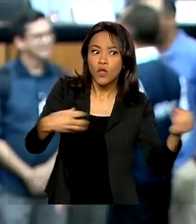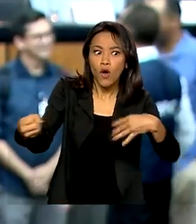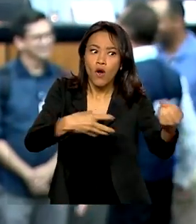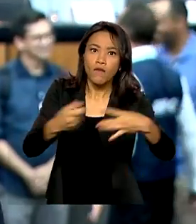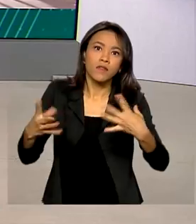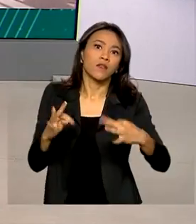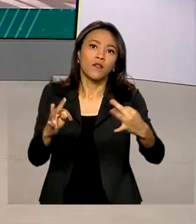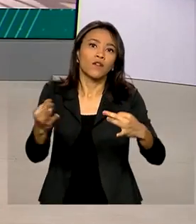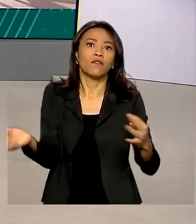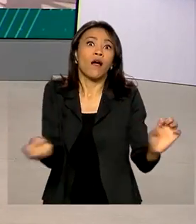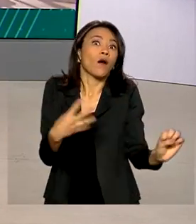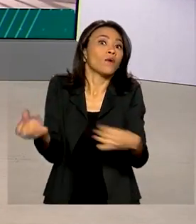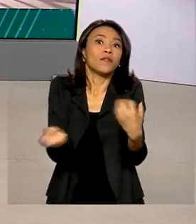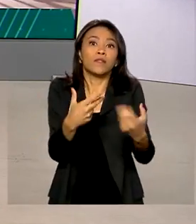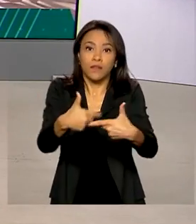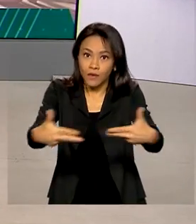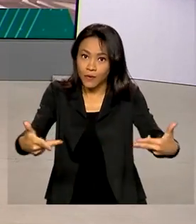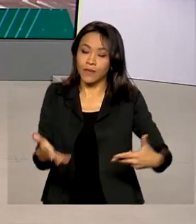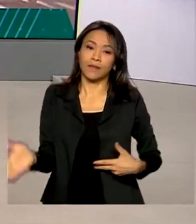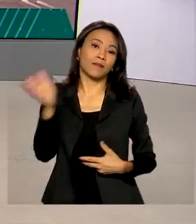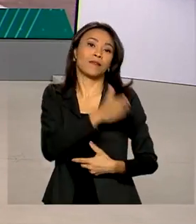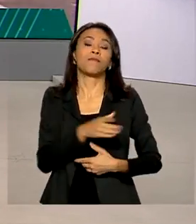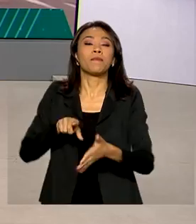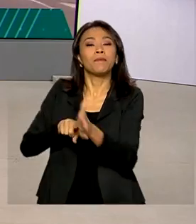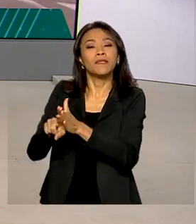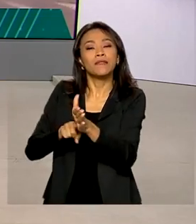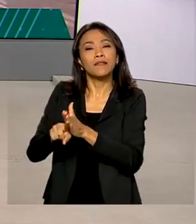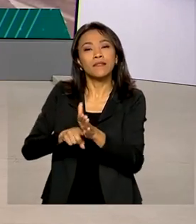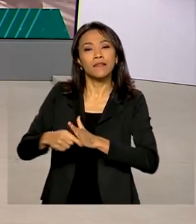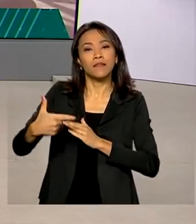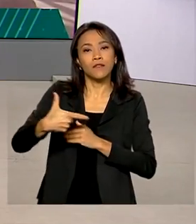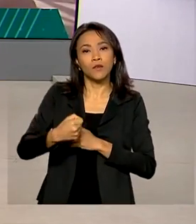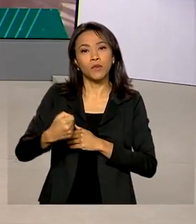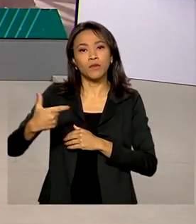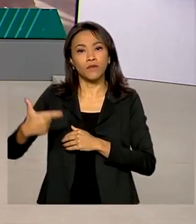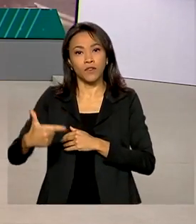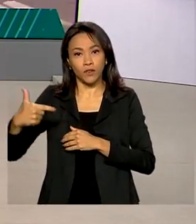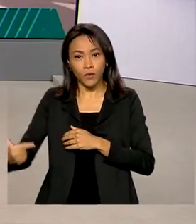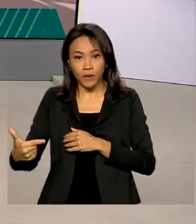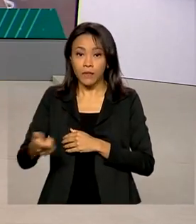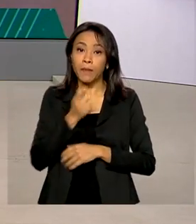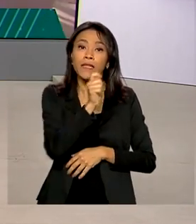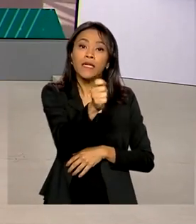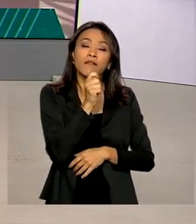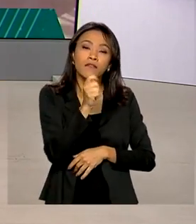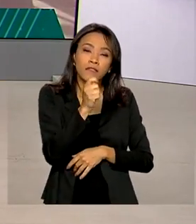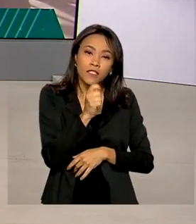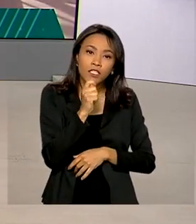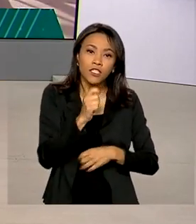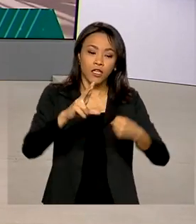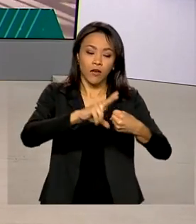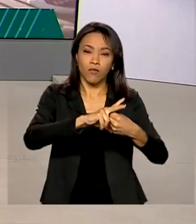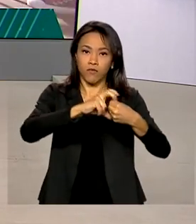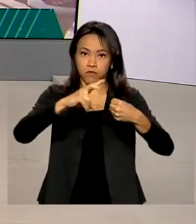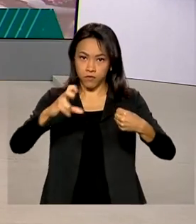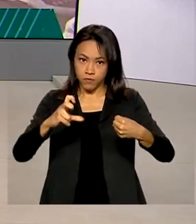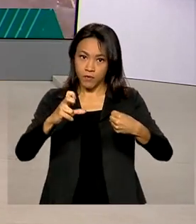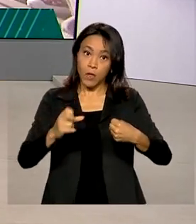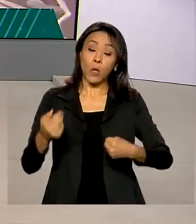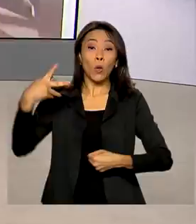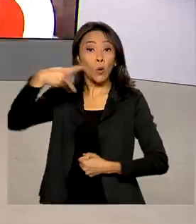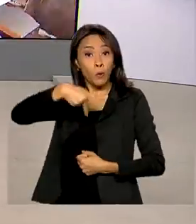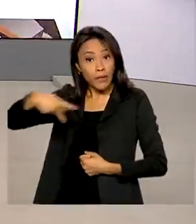acontecem. Censo 2022. Em entrevista ao programa de rádio à voz do Brasil, o presidente do IBGE